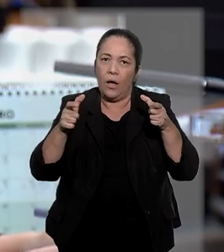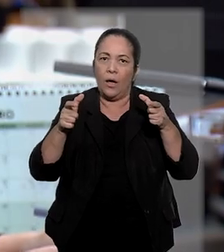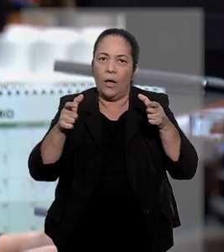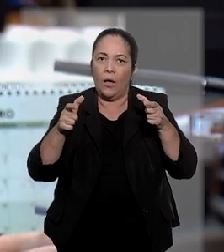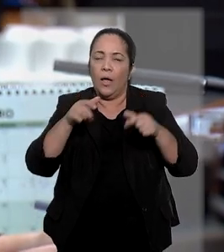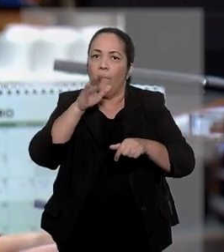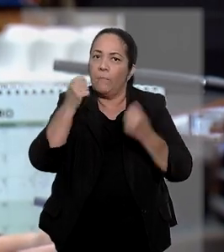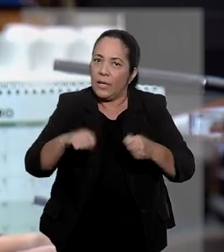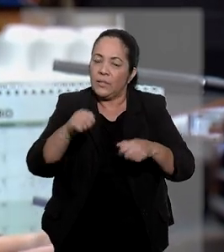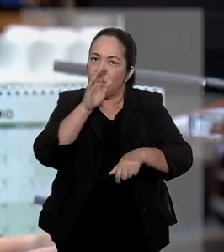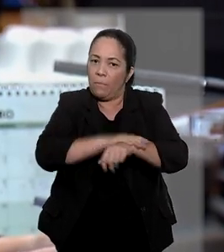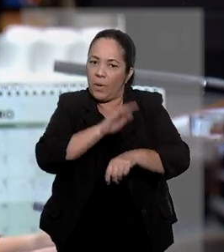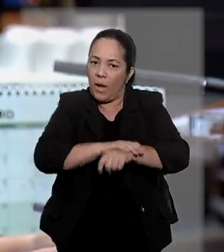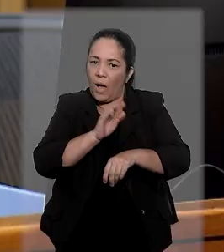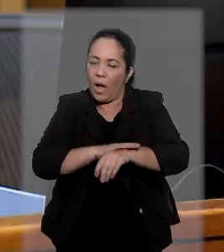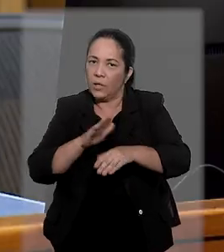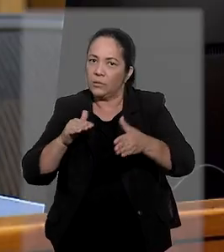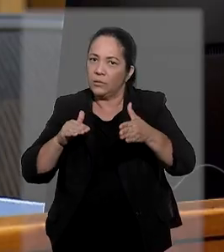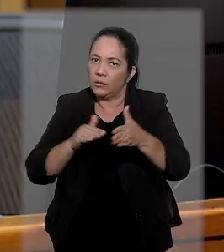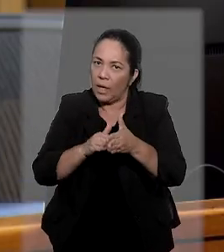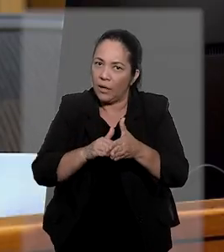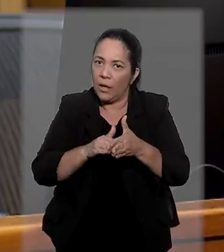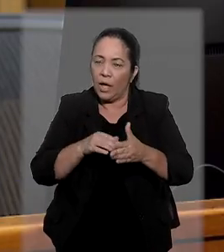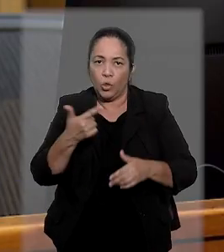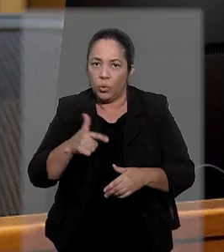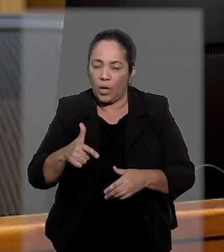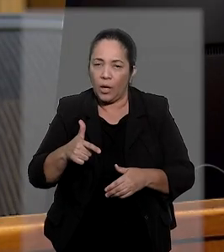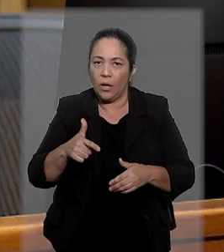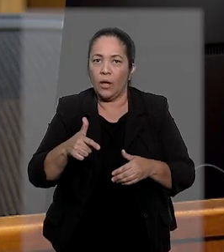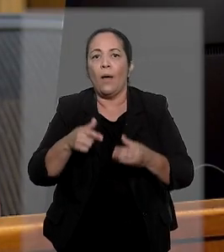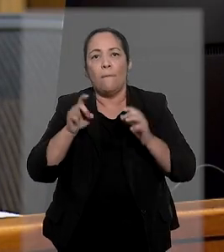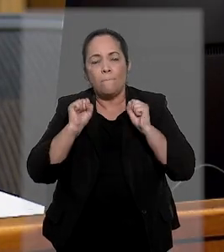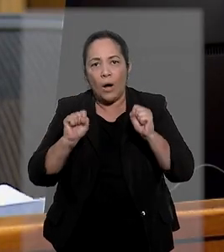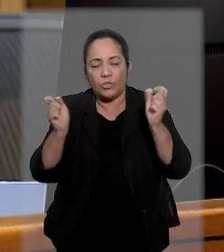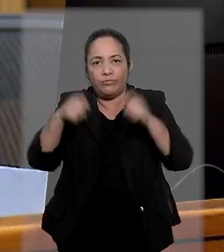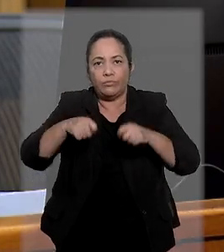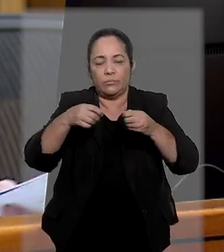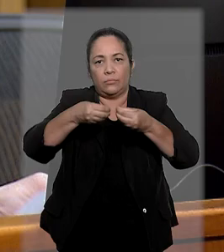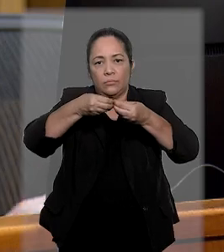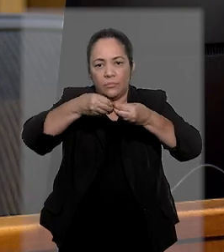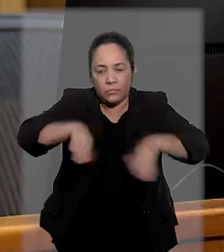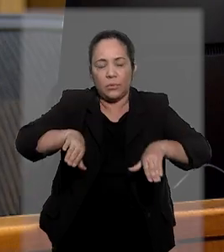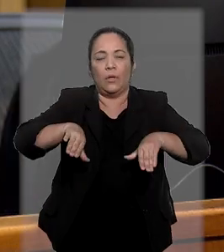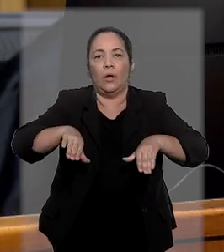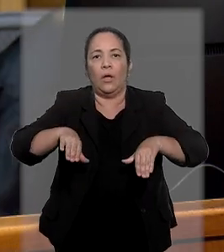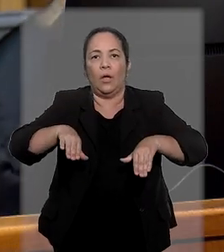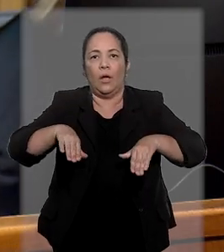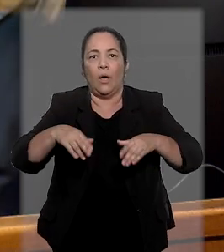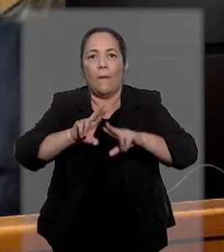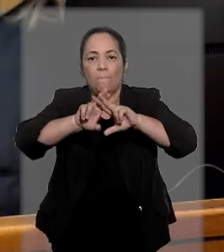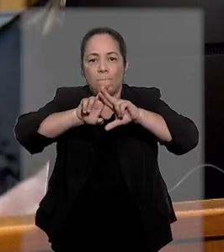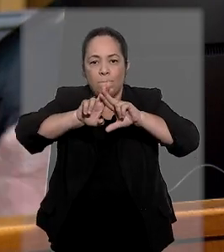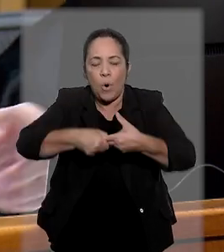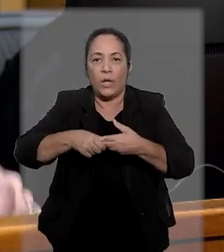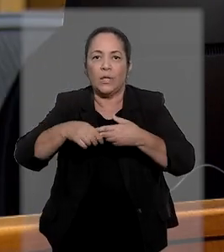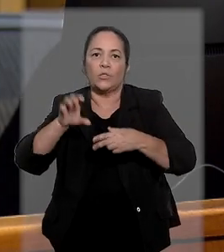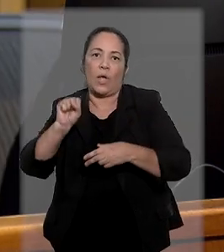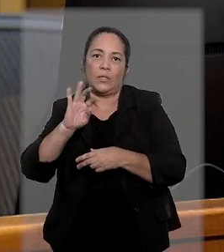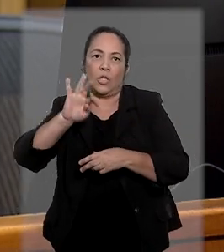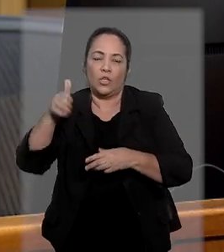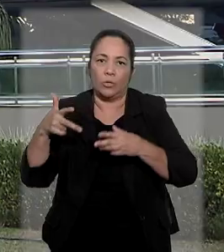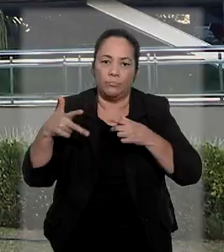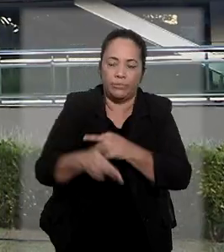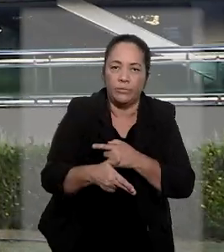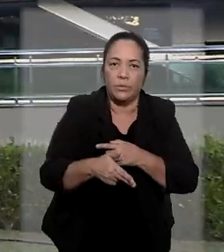precário e sem prazo definido, poderia causar prejuízo à própria prestação do serviço, o que justifica a intervenção do